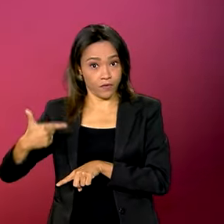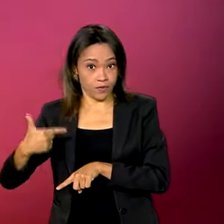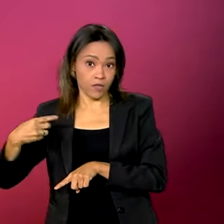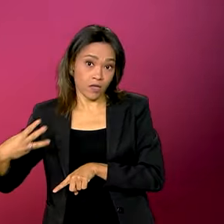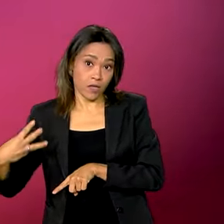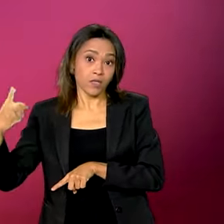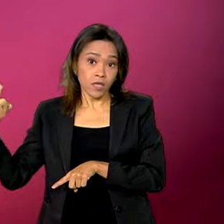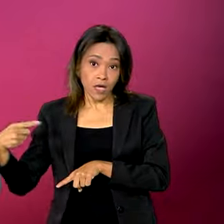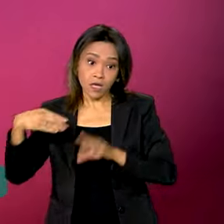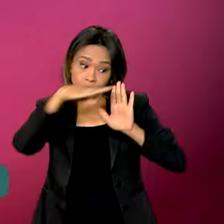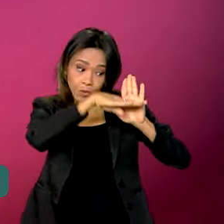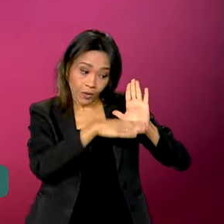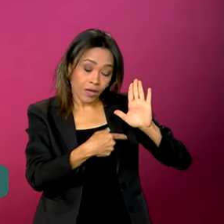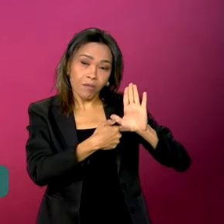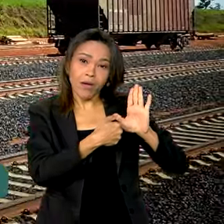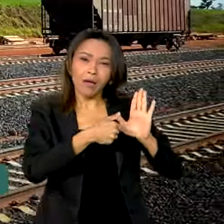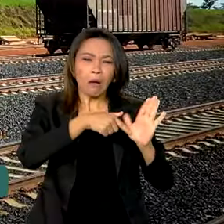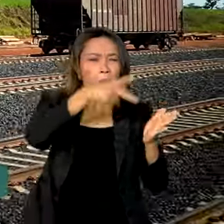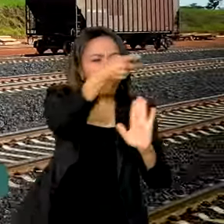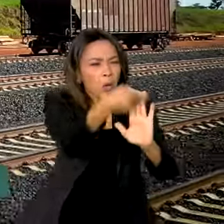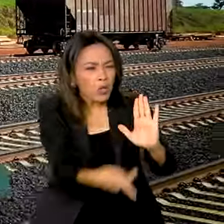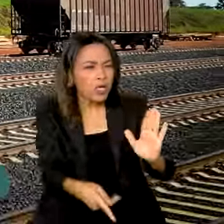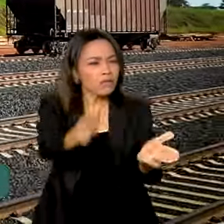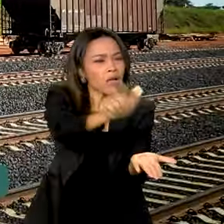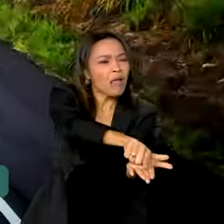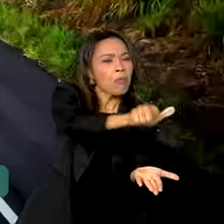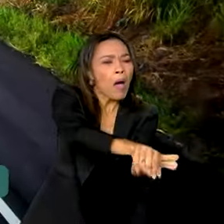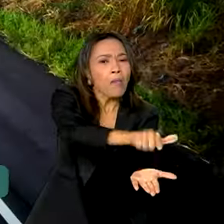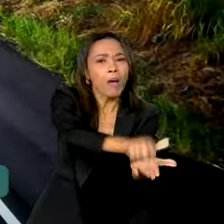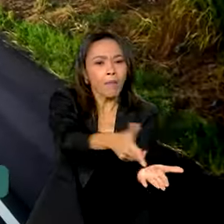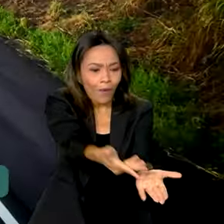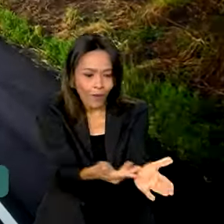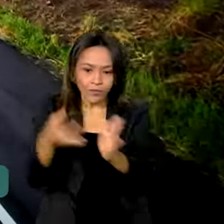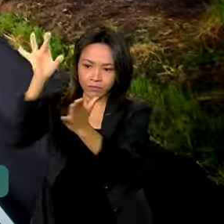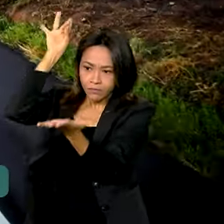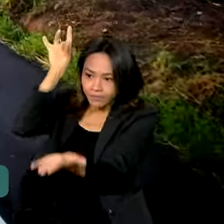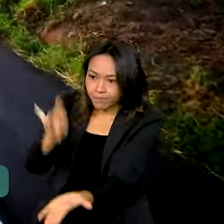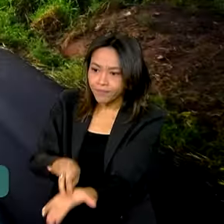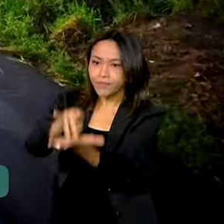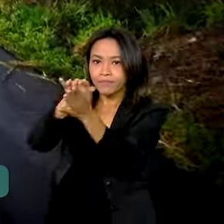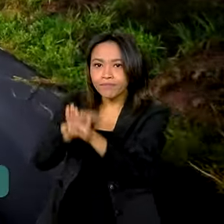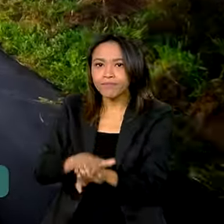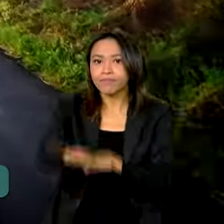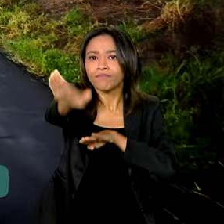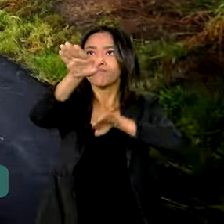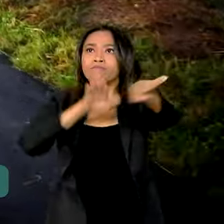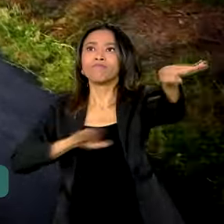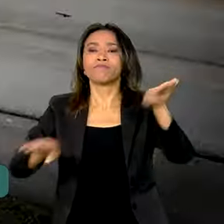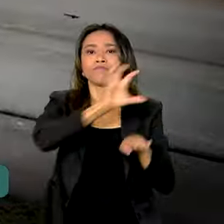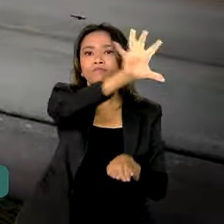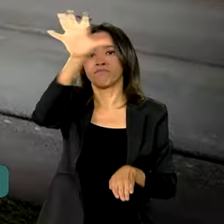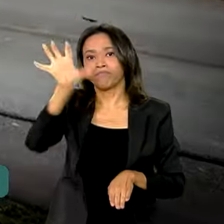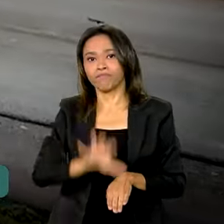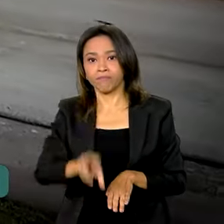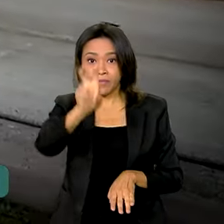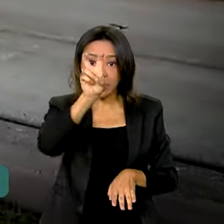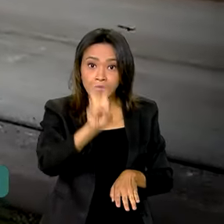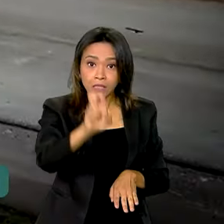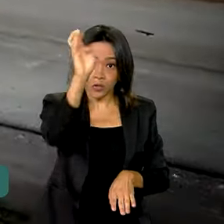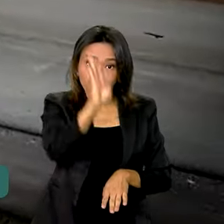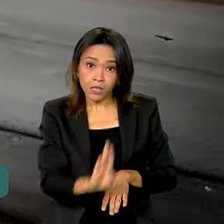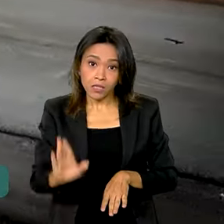permitido tirar do papel projetos ferroviários e rodoviários nas cinco regiões do país. Só de